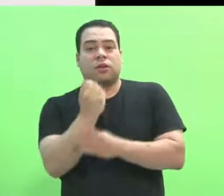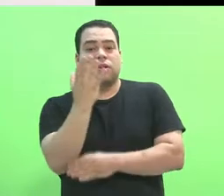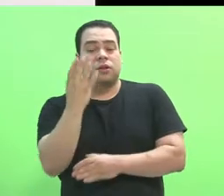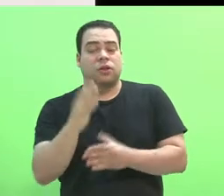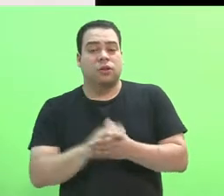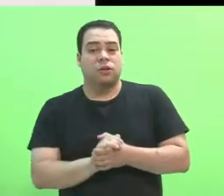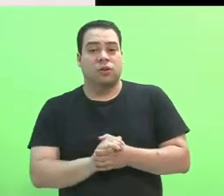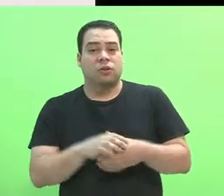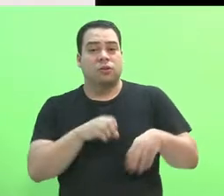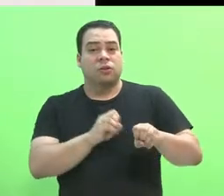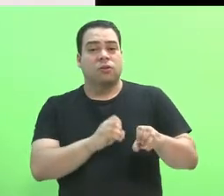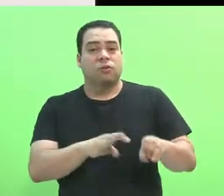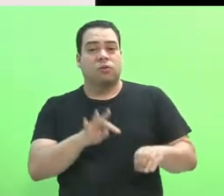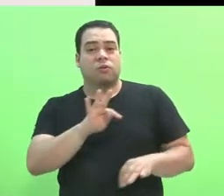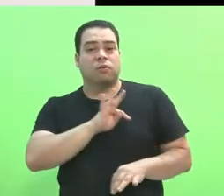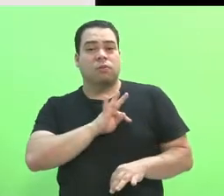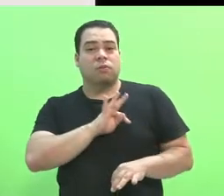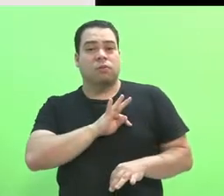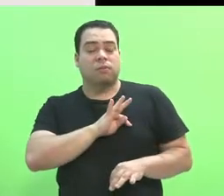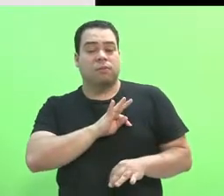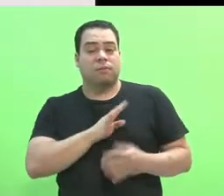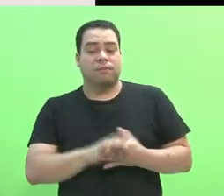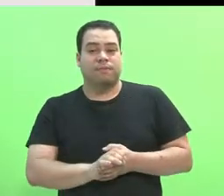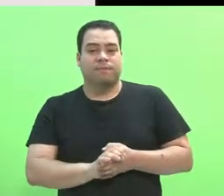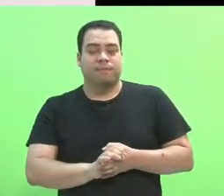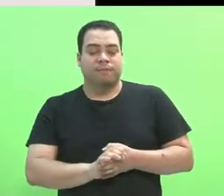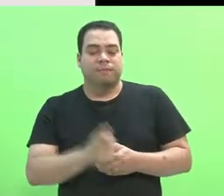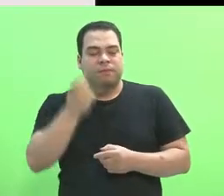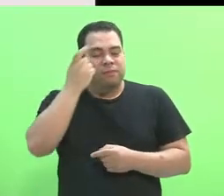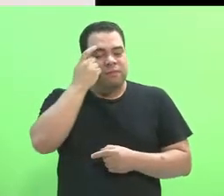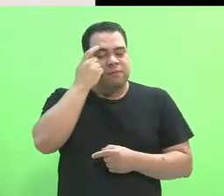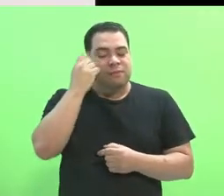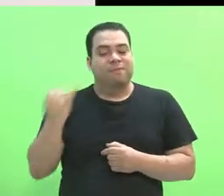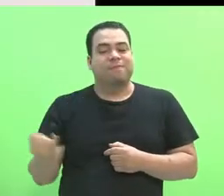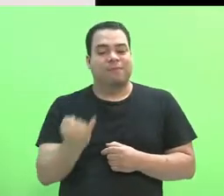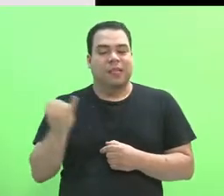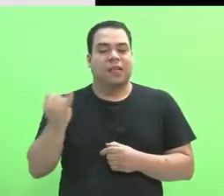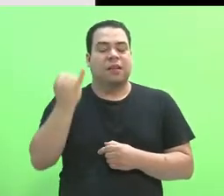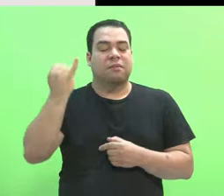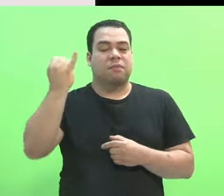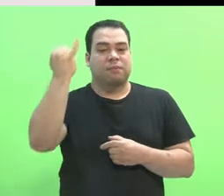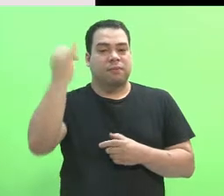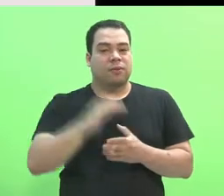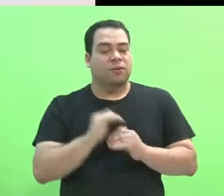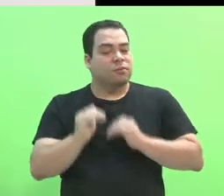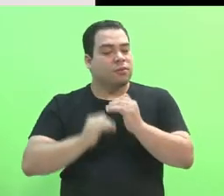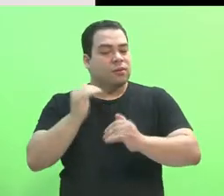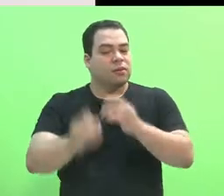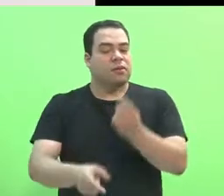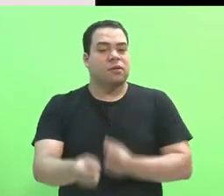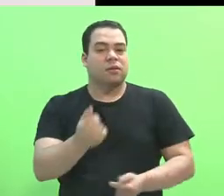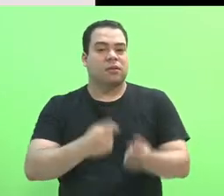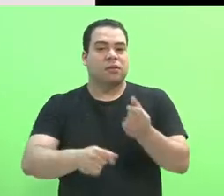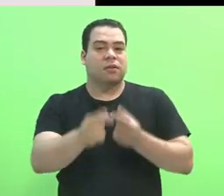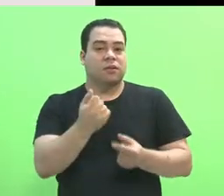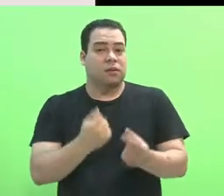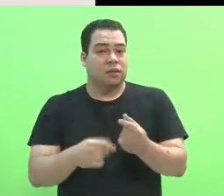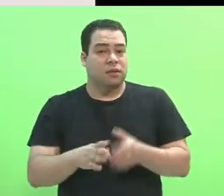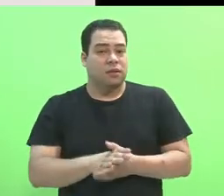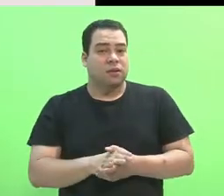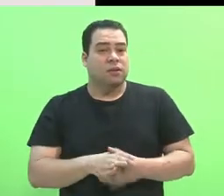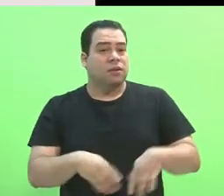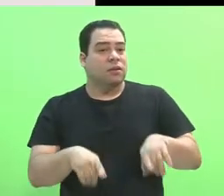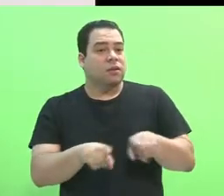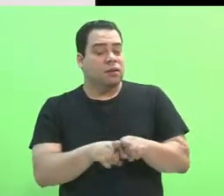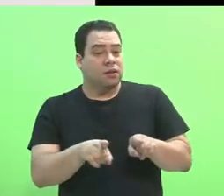ser contemplado como elemento estratégico para o desenvolvimento da economia e como um fator para